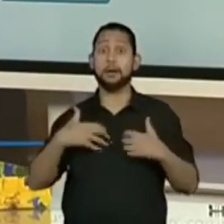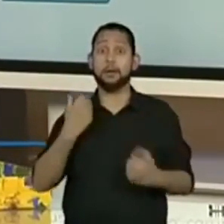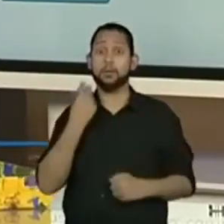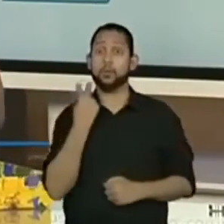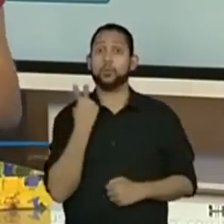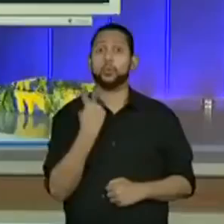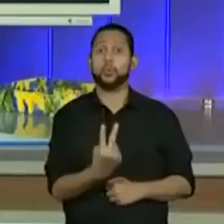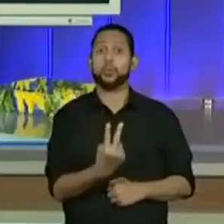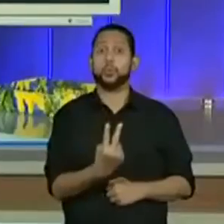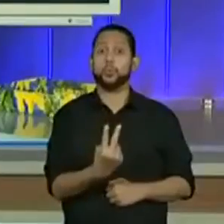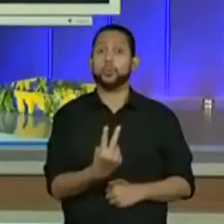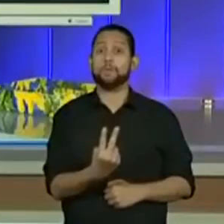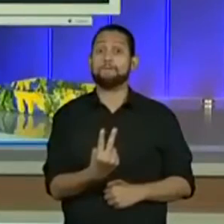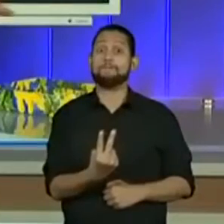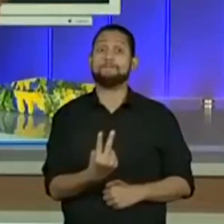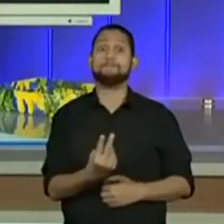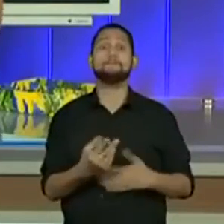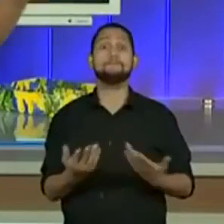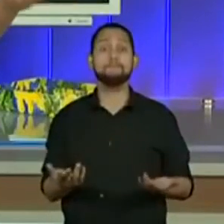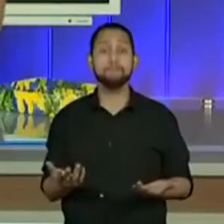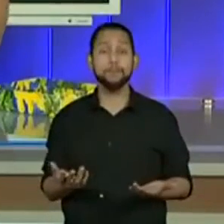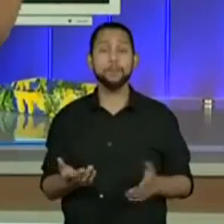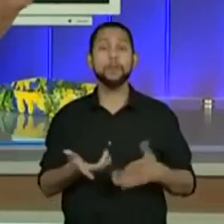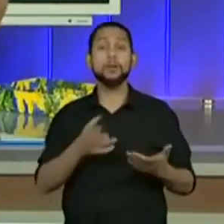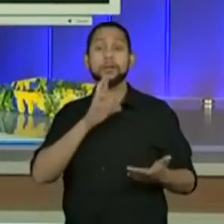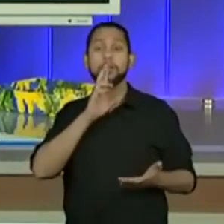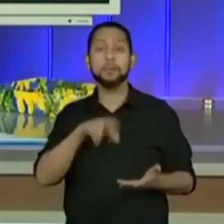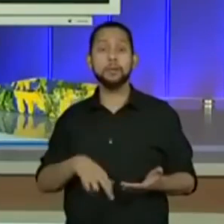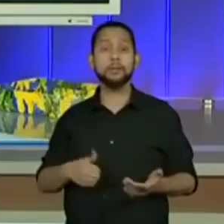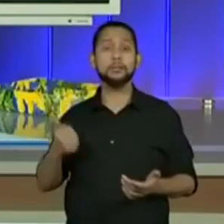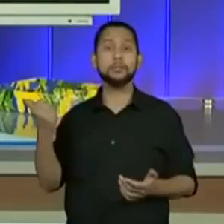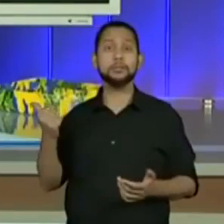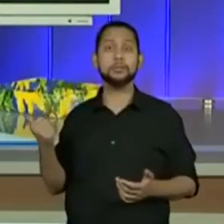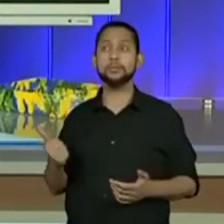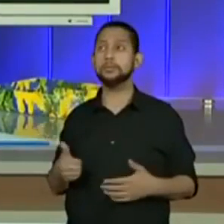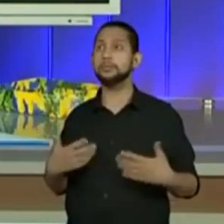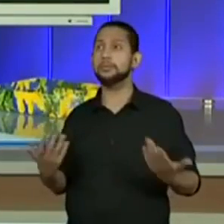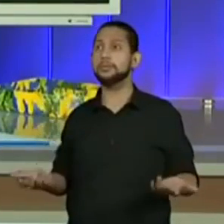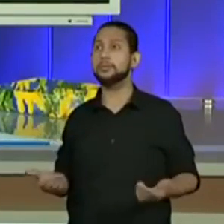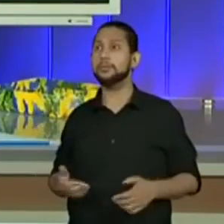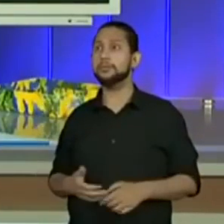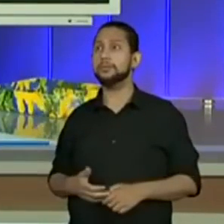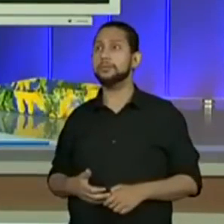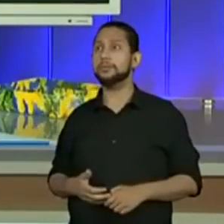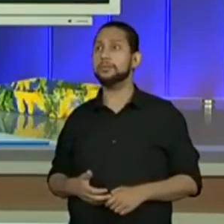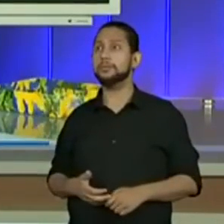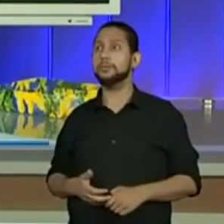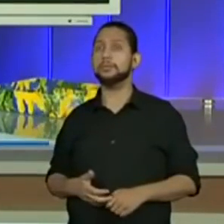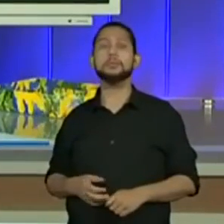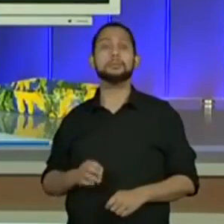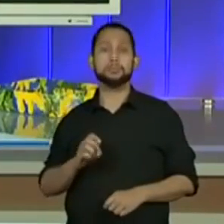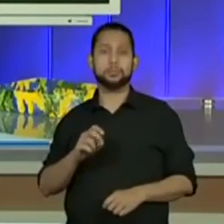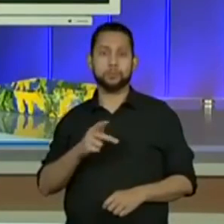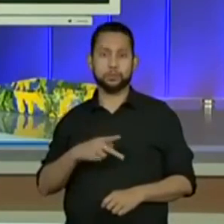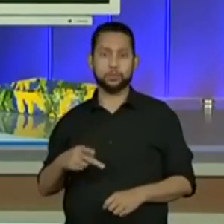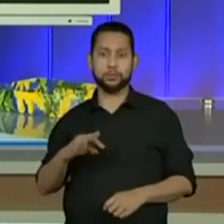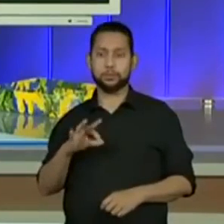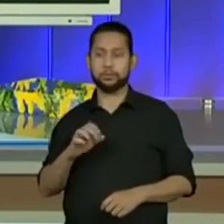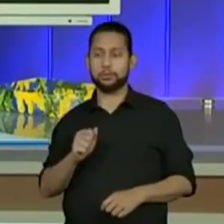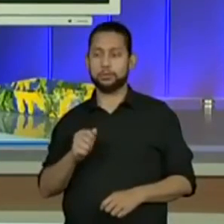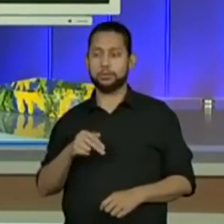ficar... Qual é possível resultado? E aí, professora Tânia...